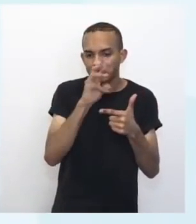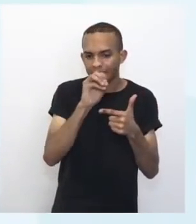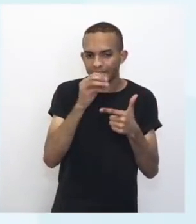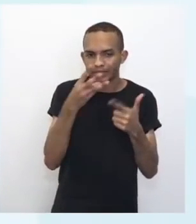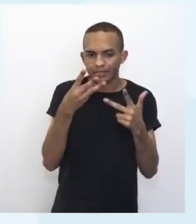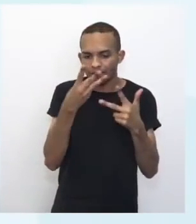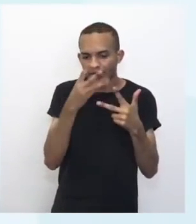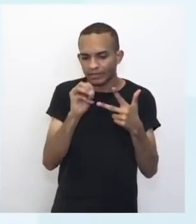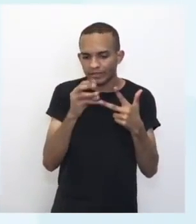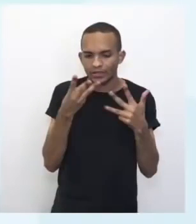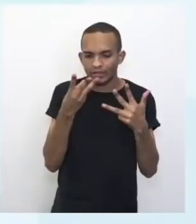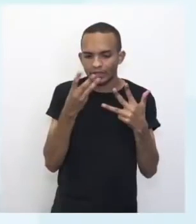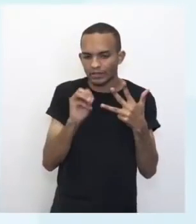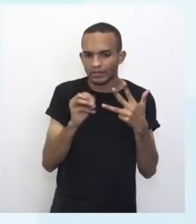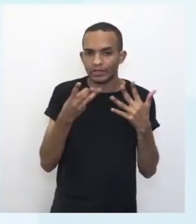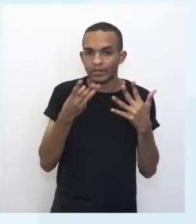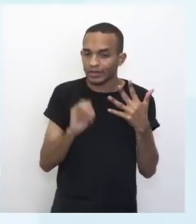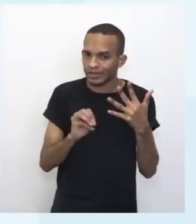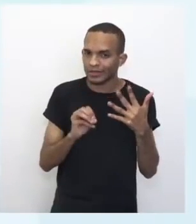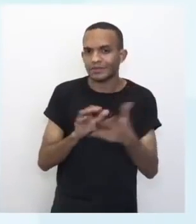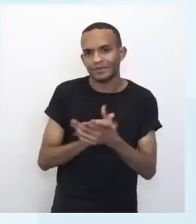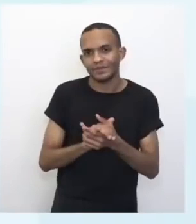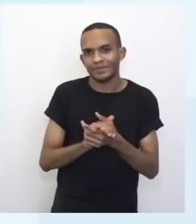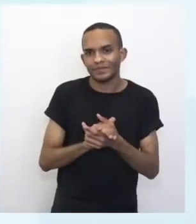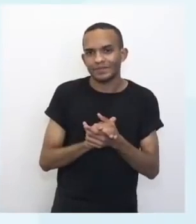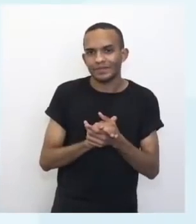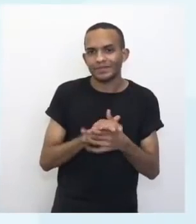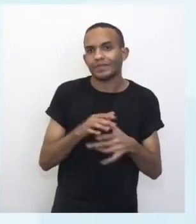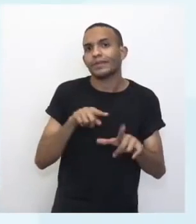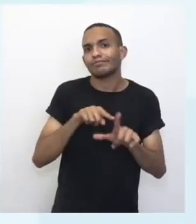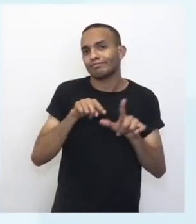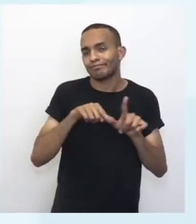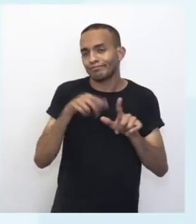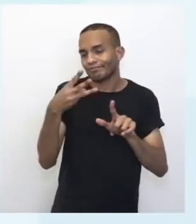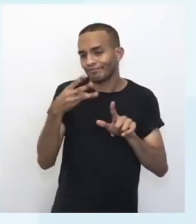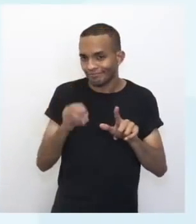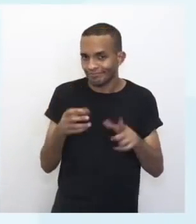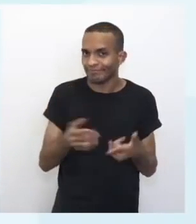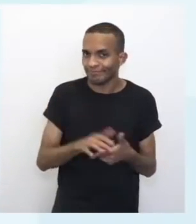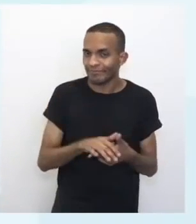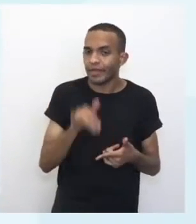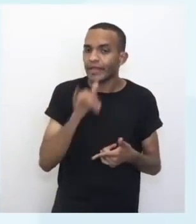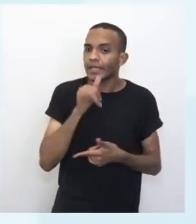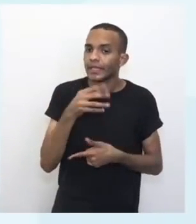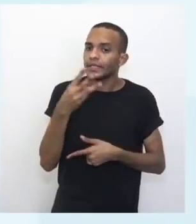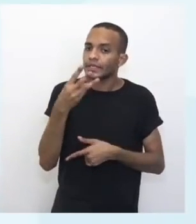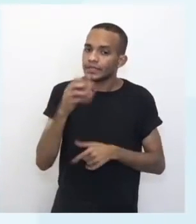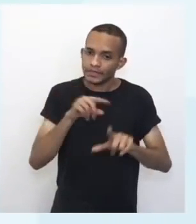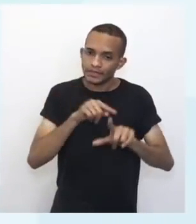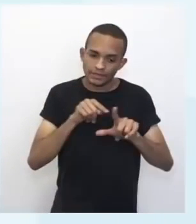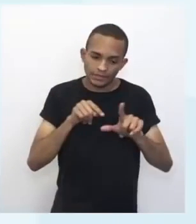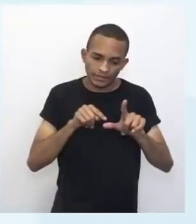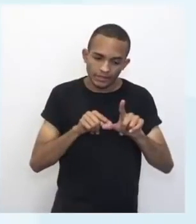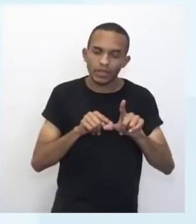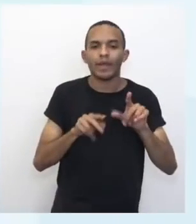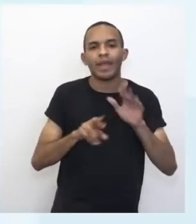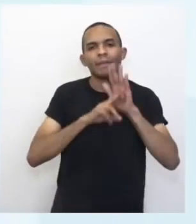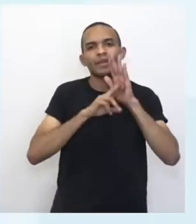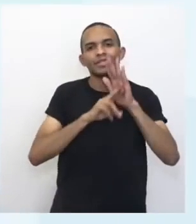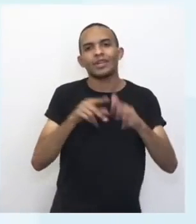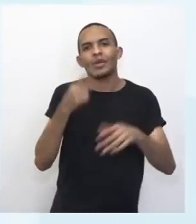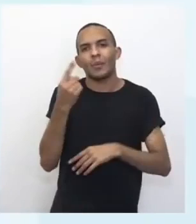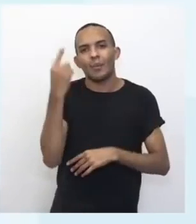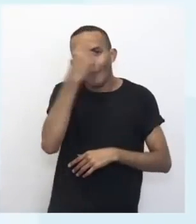hora que nós temos nesse relógio nosso, nós chamamos de 30 graus. Então, cada 30 graus ali representa